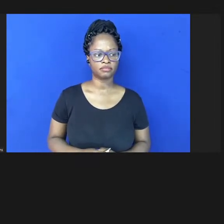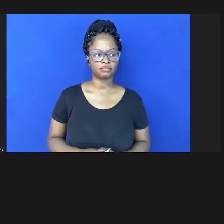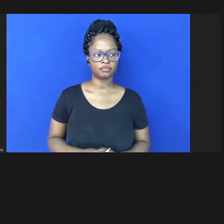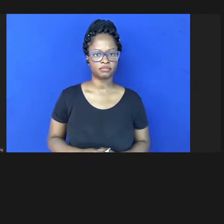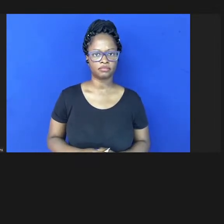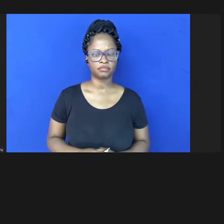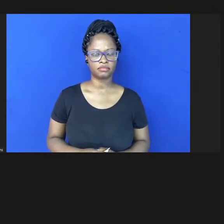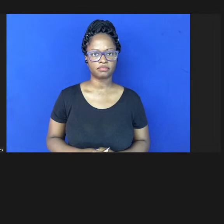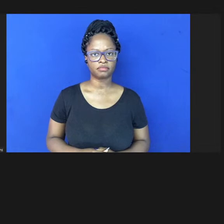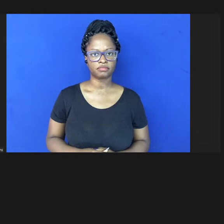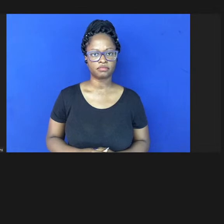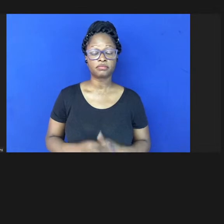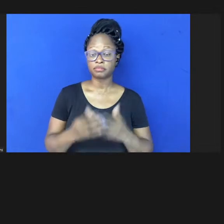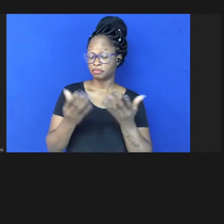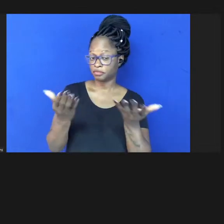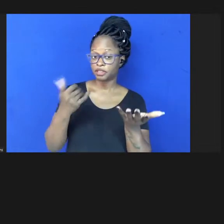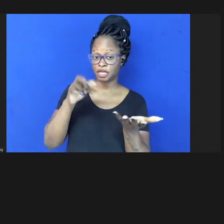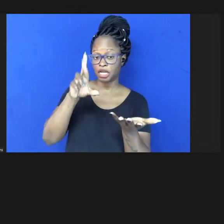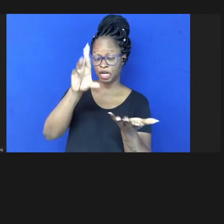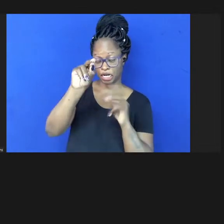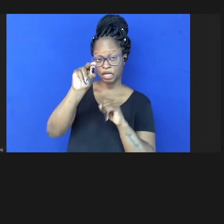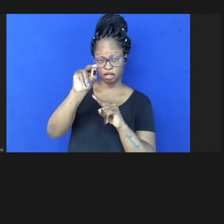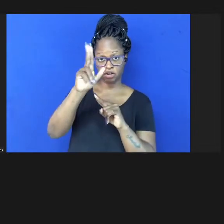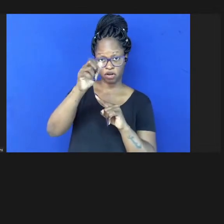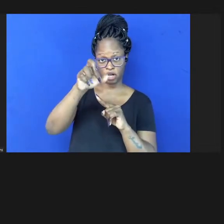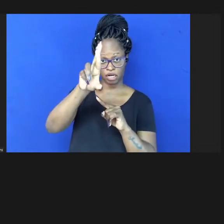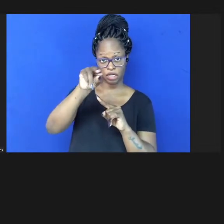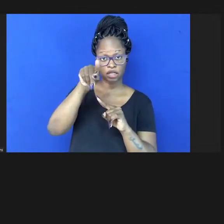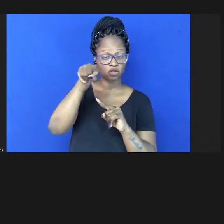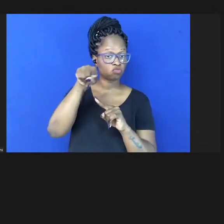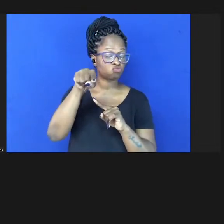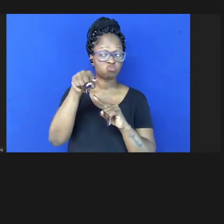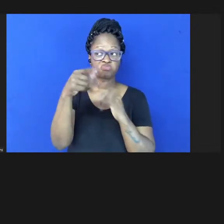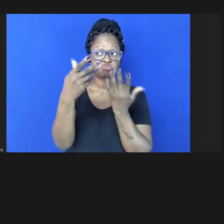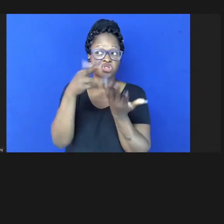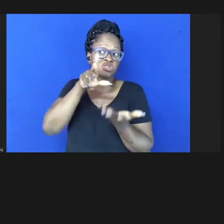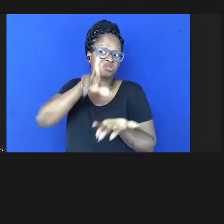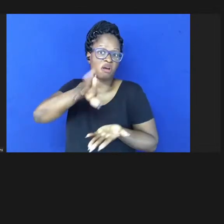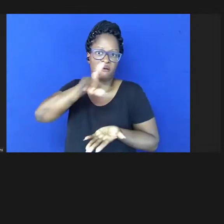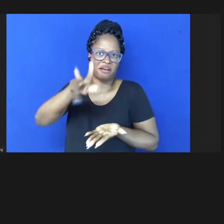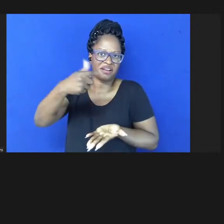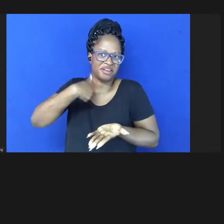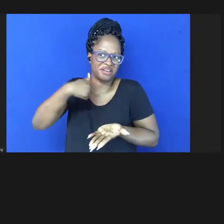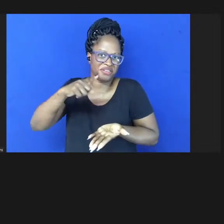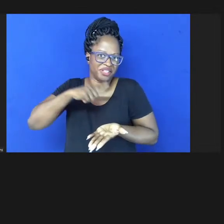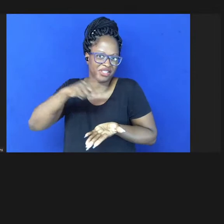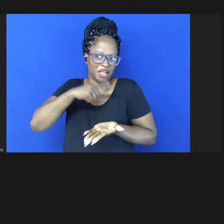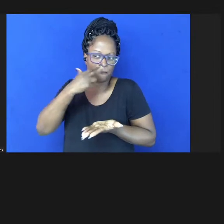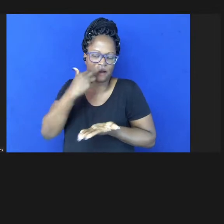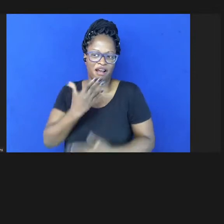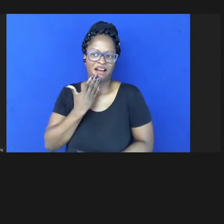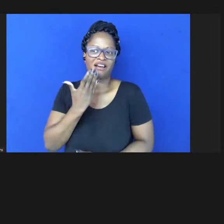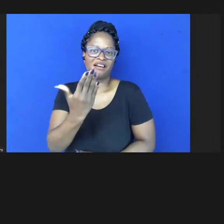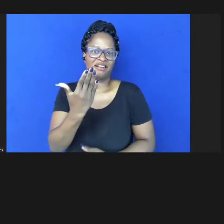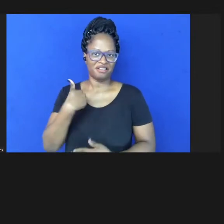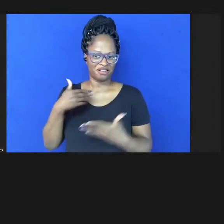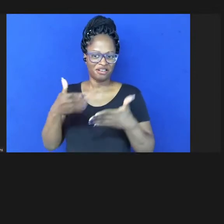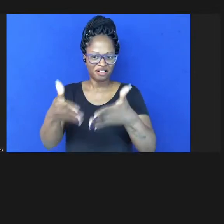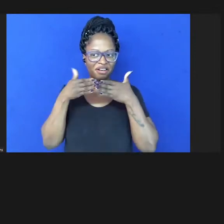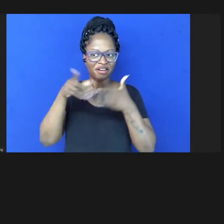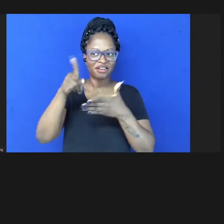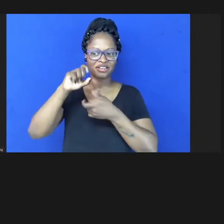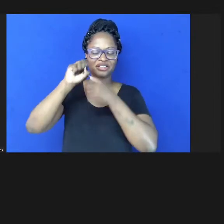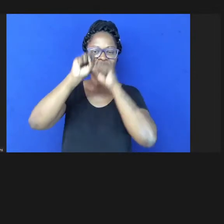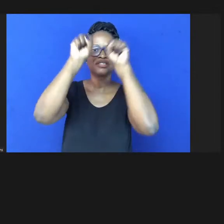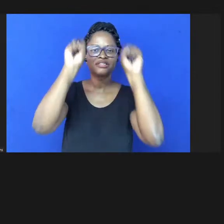é claro que não significa que eu esteja totalmente a favor do sistema de